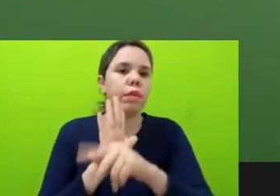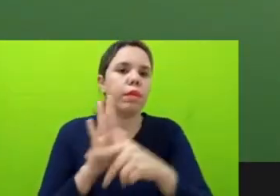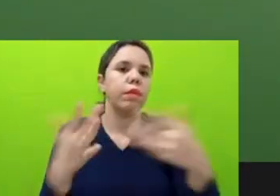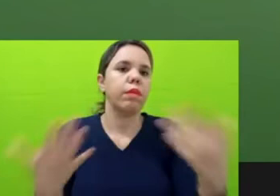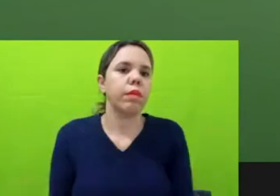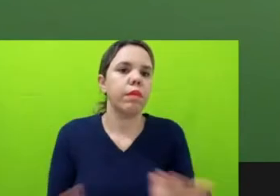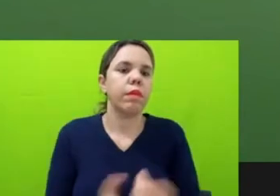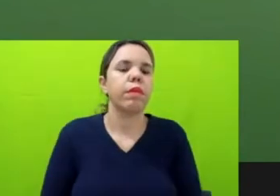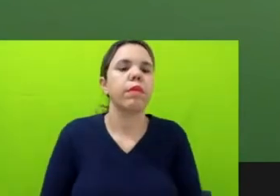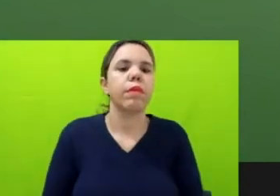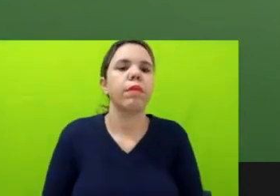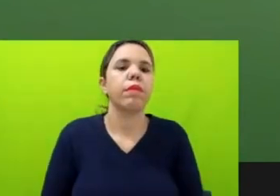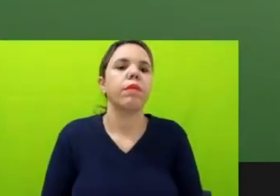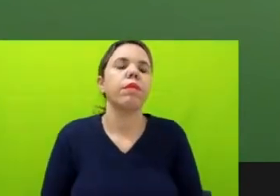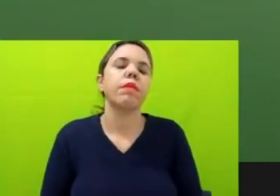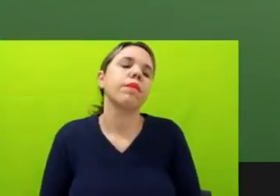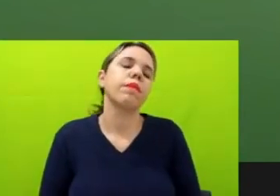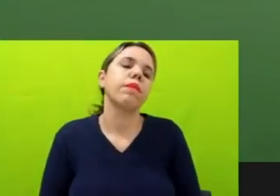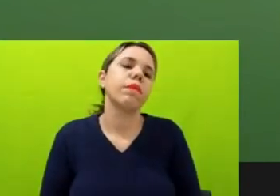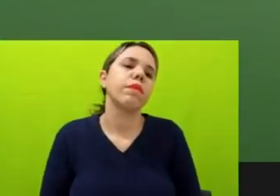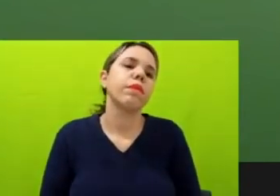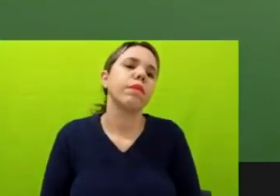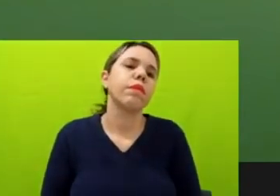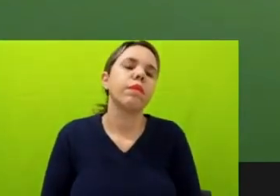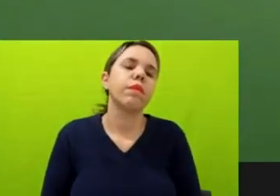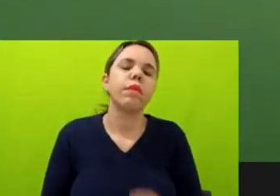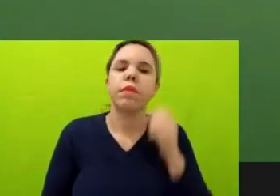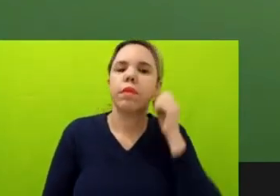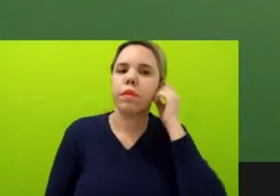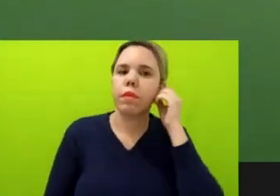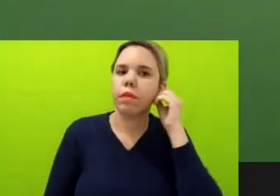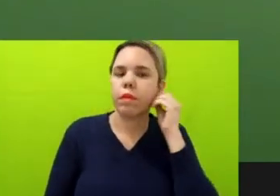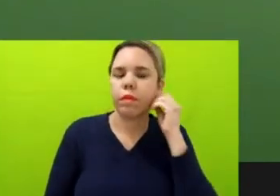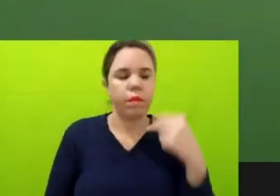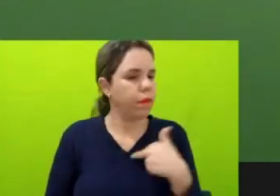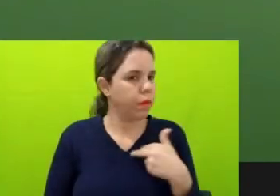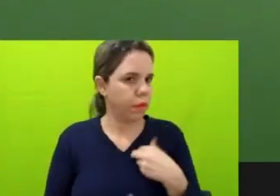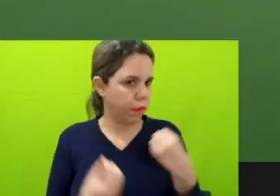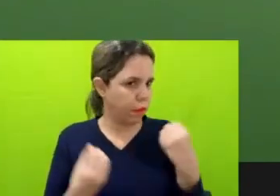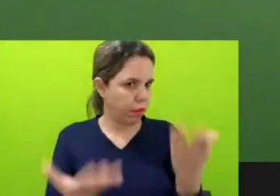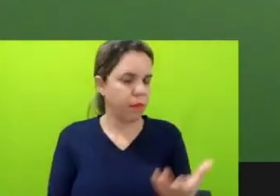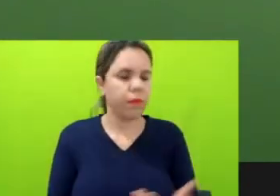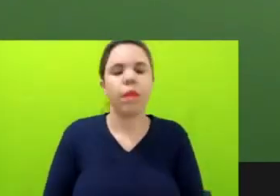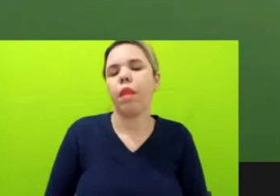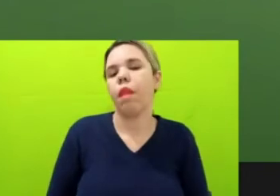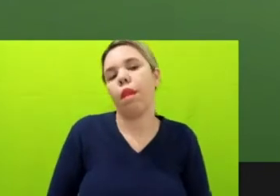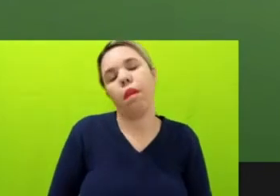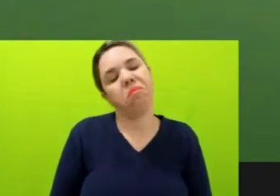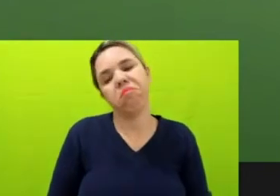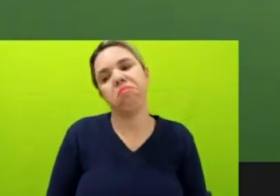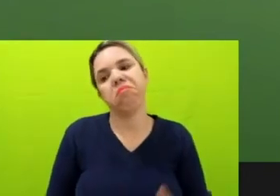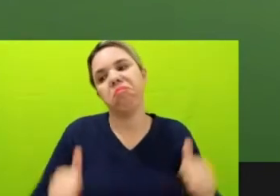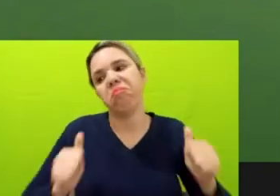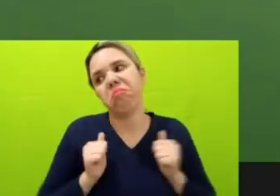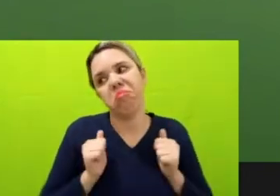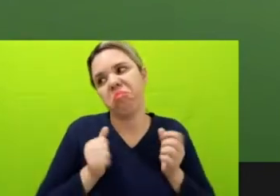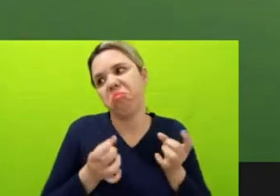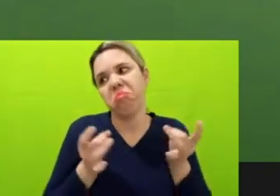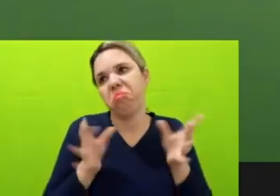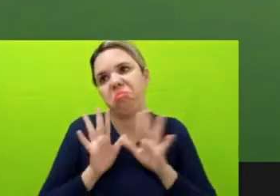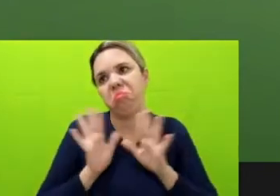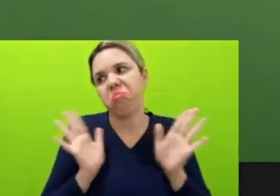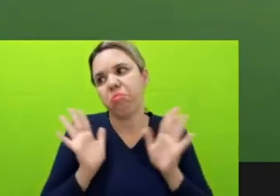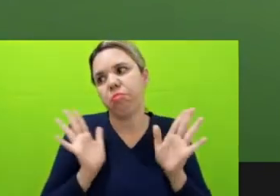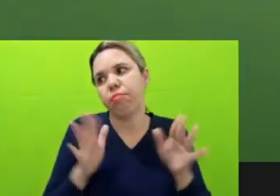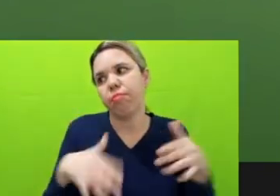não podiam nos dar essa informação. E aí ficou por isso mesmo, né, quando a gente... isso é uma frustração